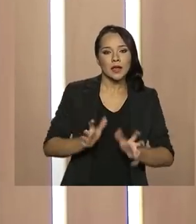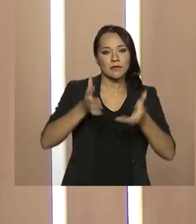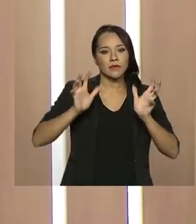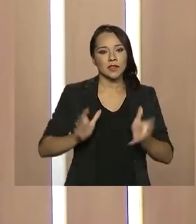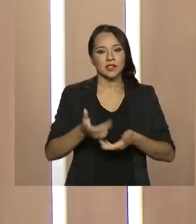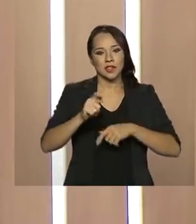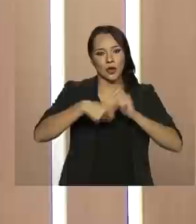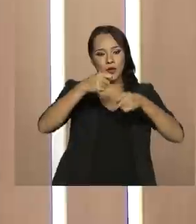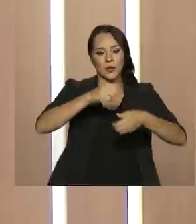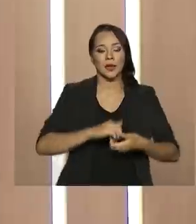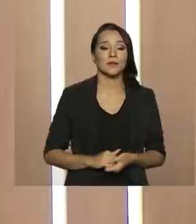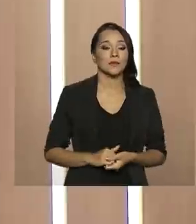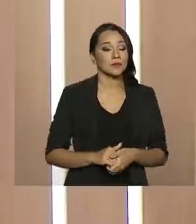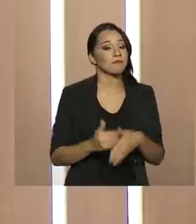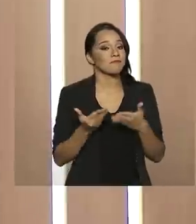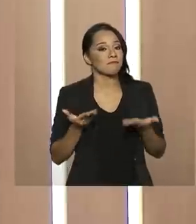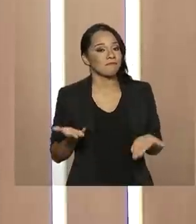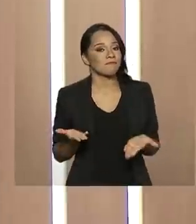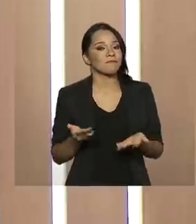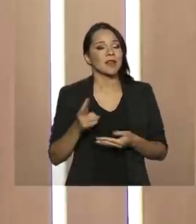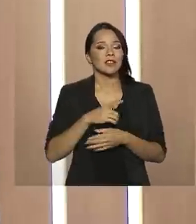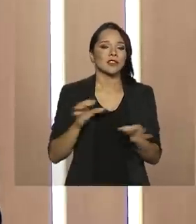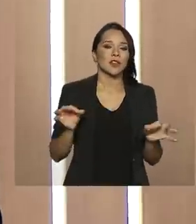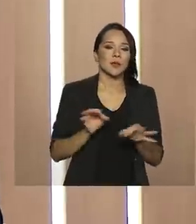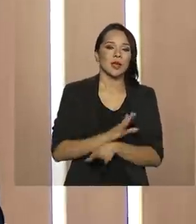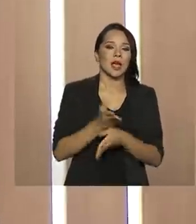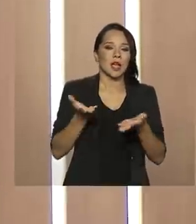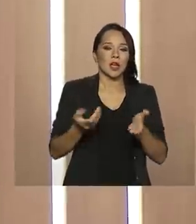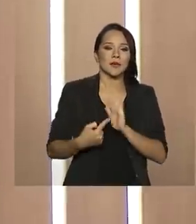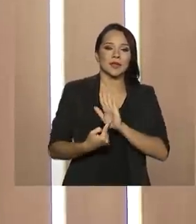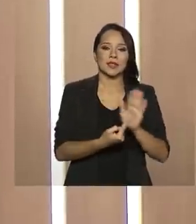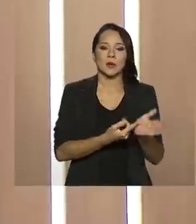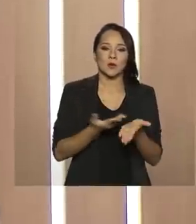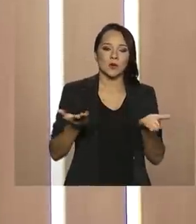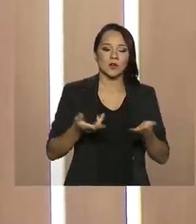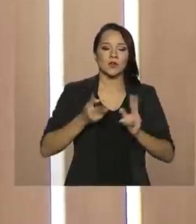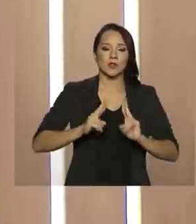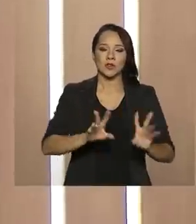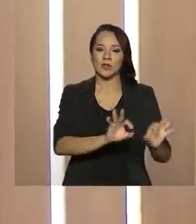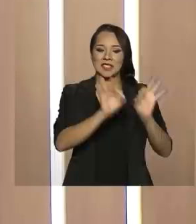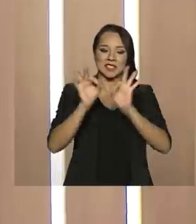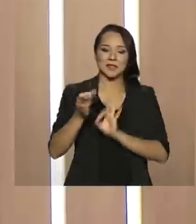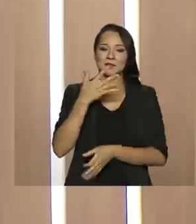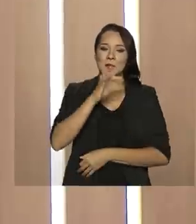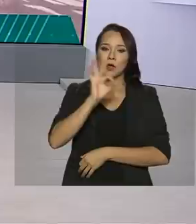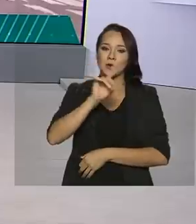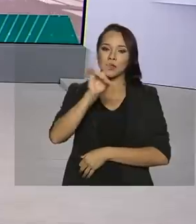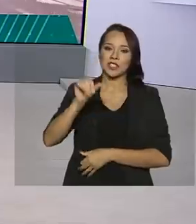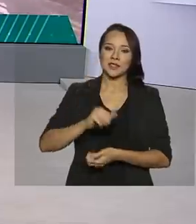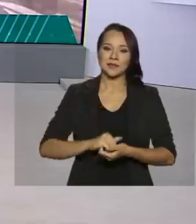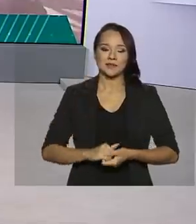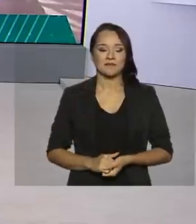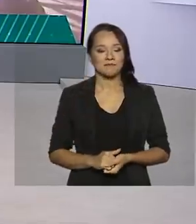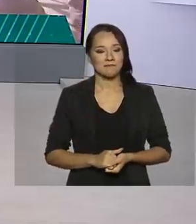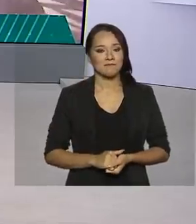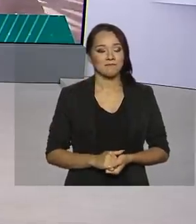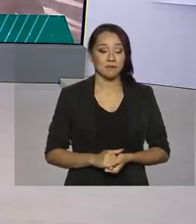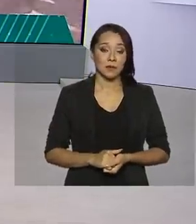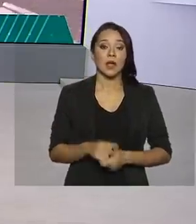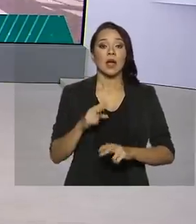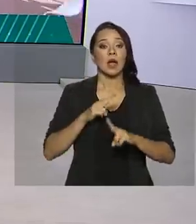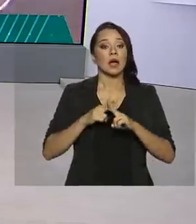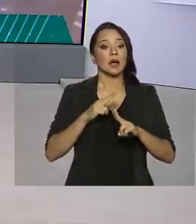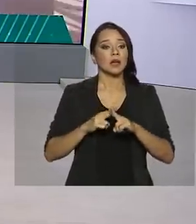na nossa economia. E com isso, nós terminamos, então, a nossa apresentação de hoje. Continue conosco. Tenha um ótimo dia. A Caixa